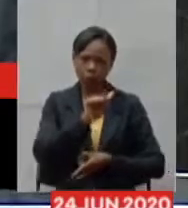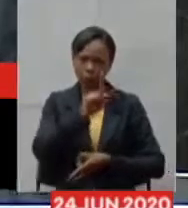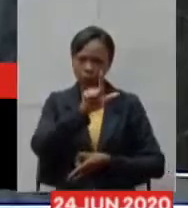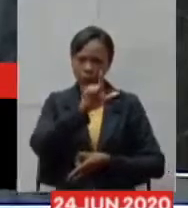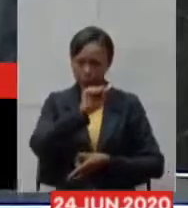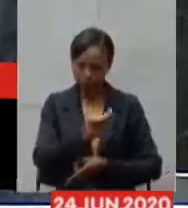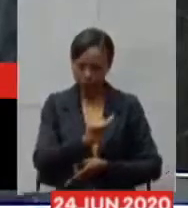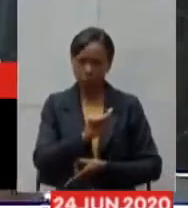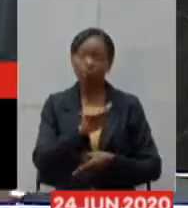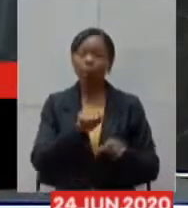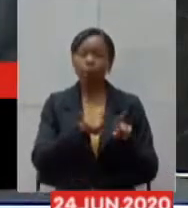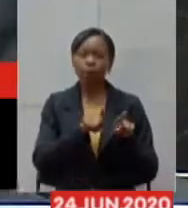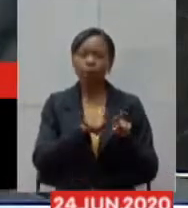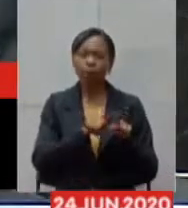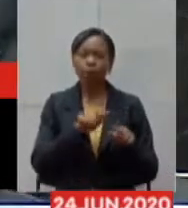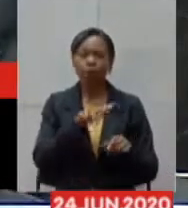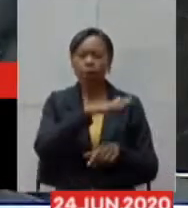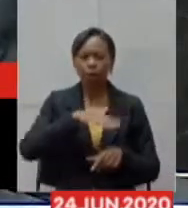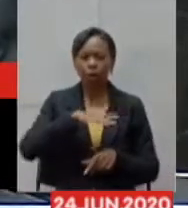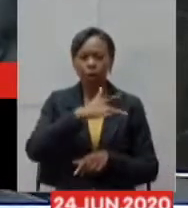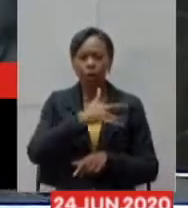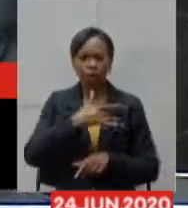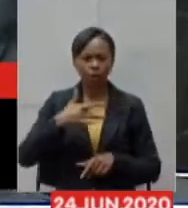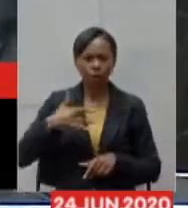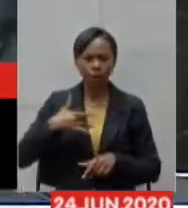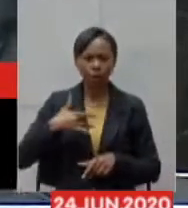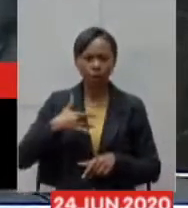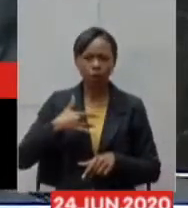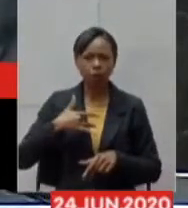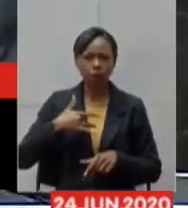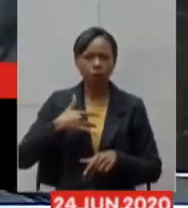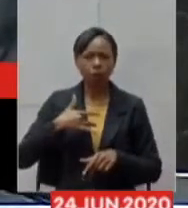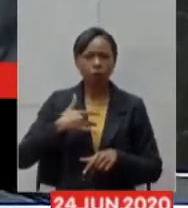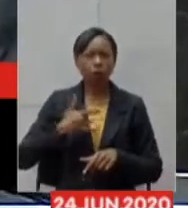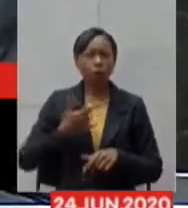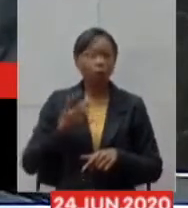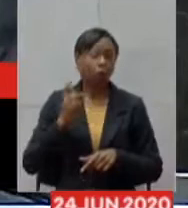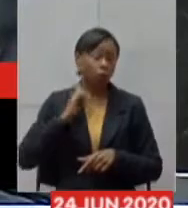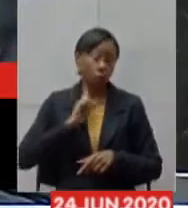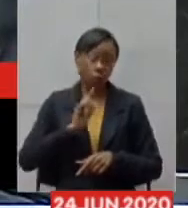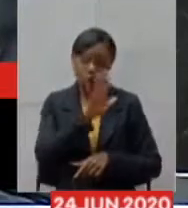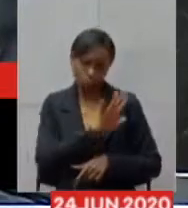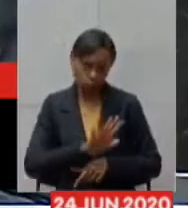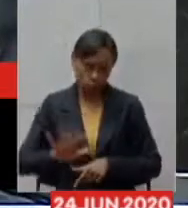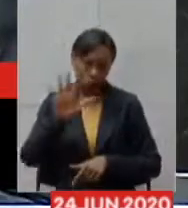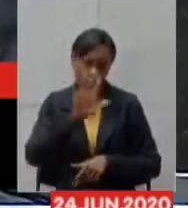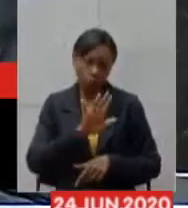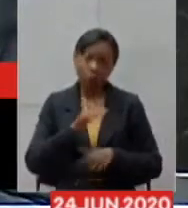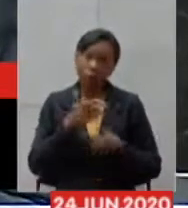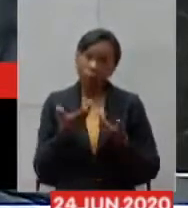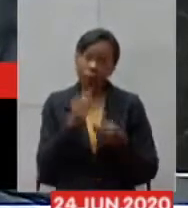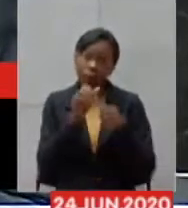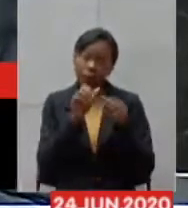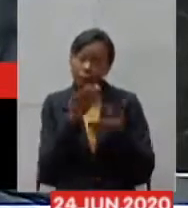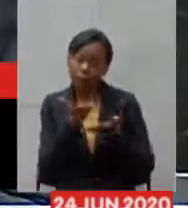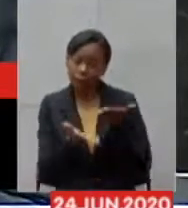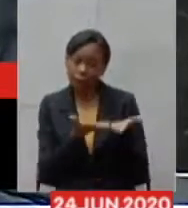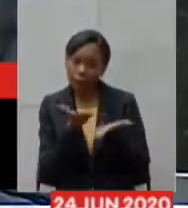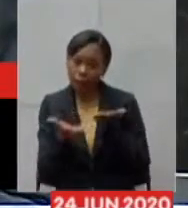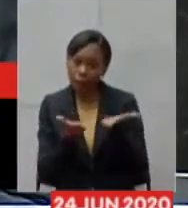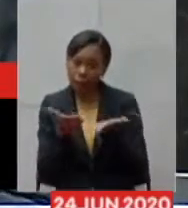macrocentro e do estado como um todo nesse nível de assistência ela definitivamente não está